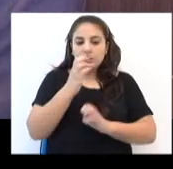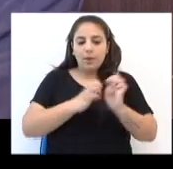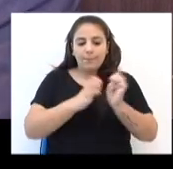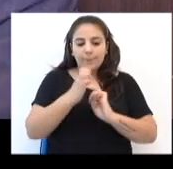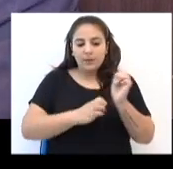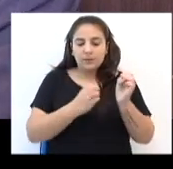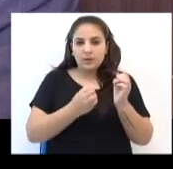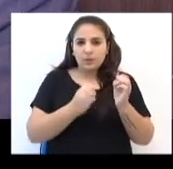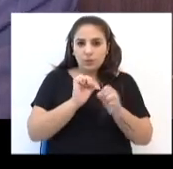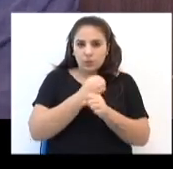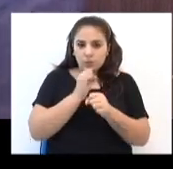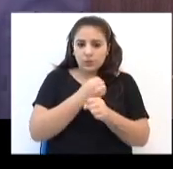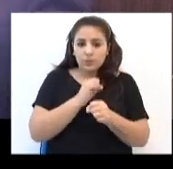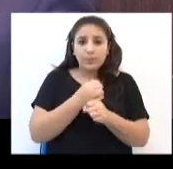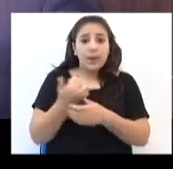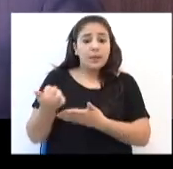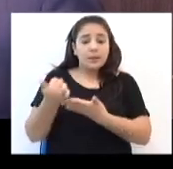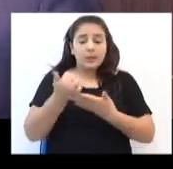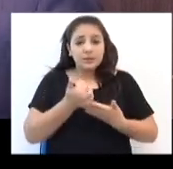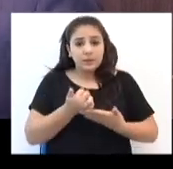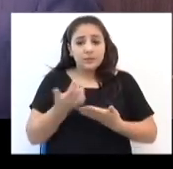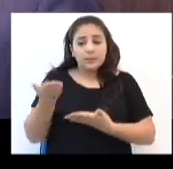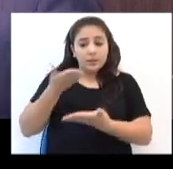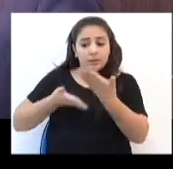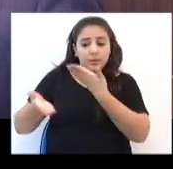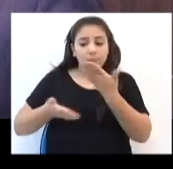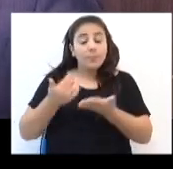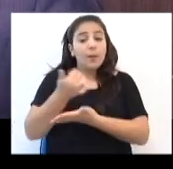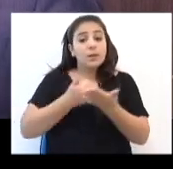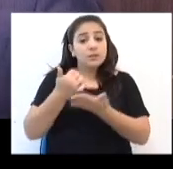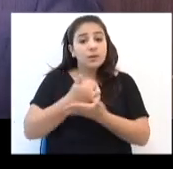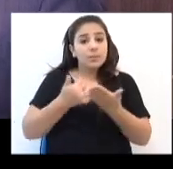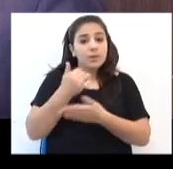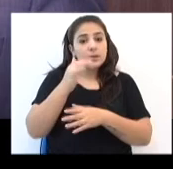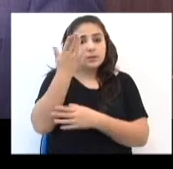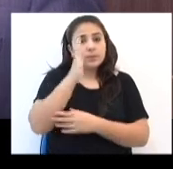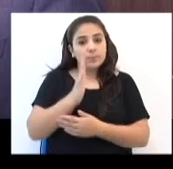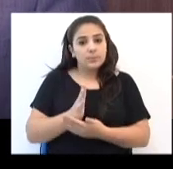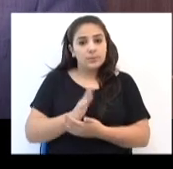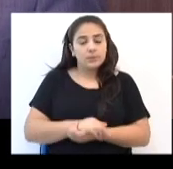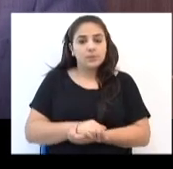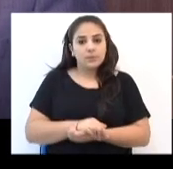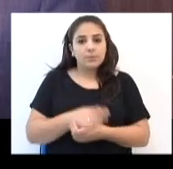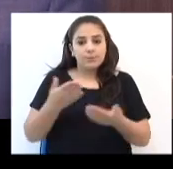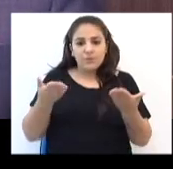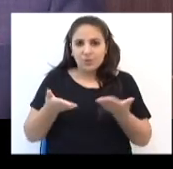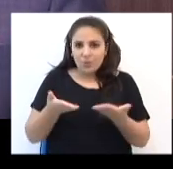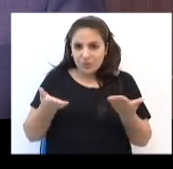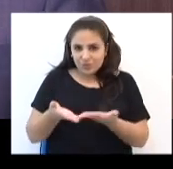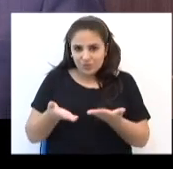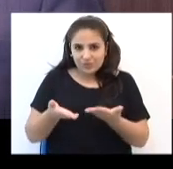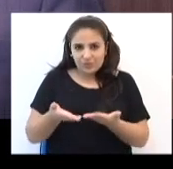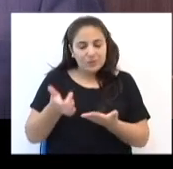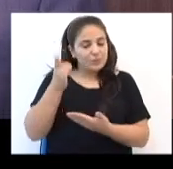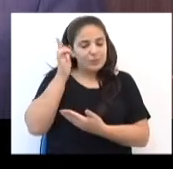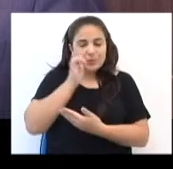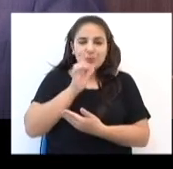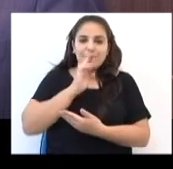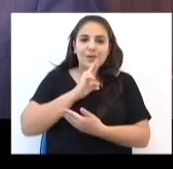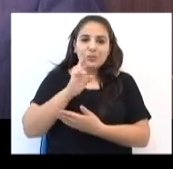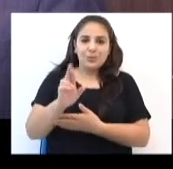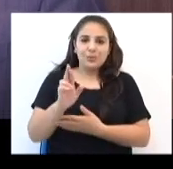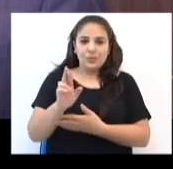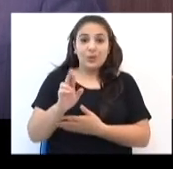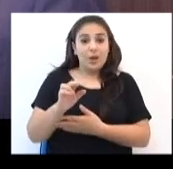fábrica foi construída para atender basicamente o mercado nacional. E esse mercado nacional é justamente o que hoje não está